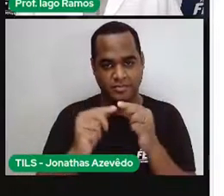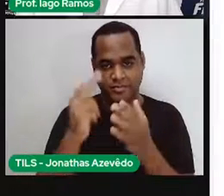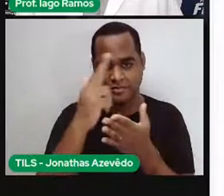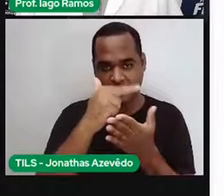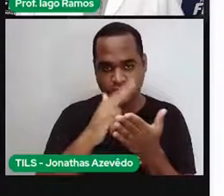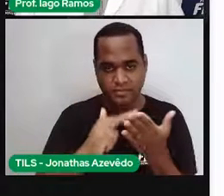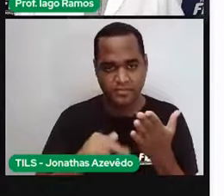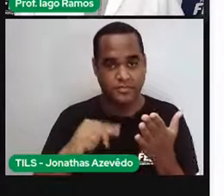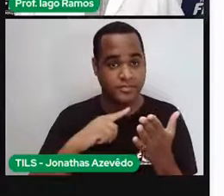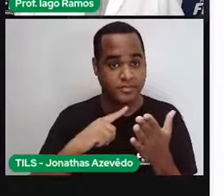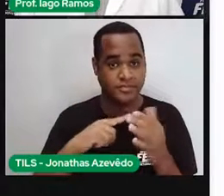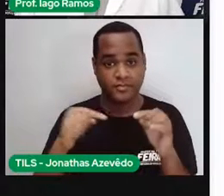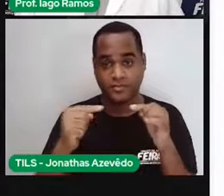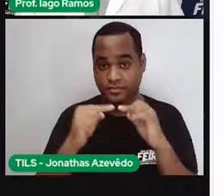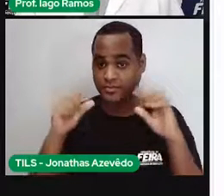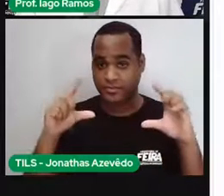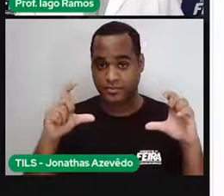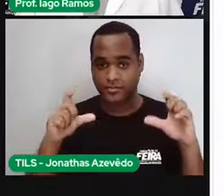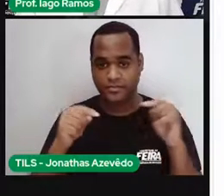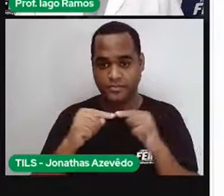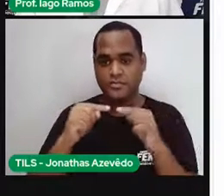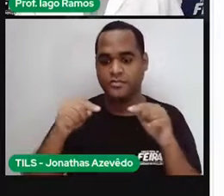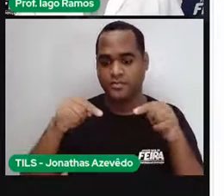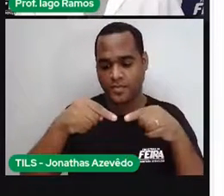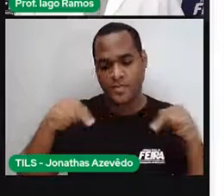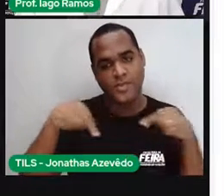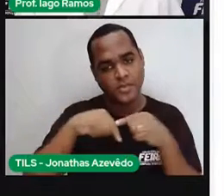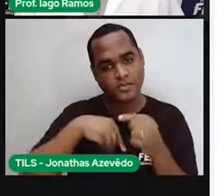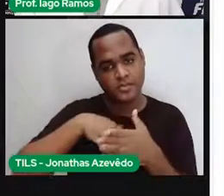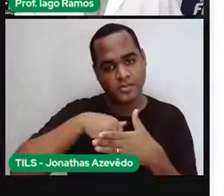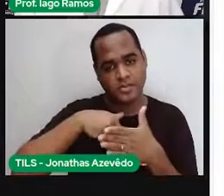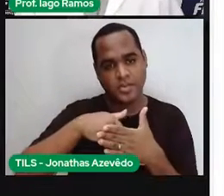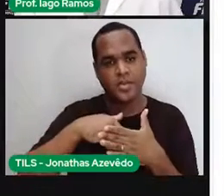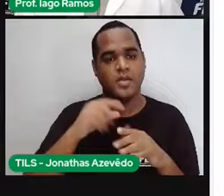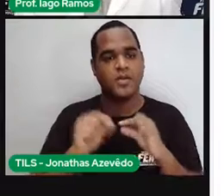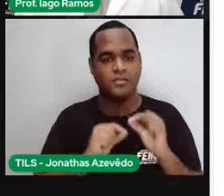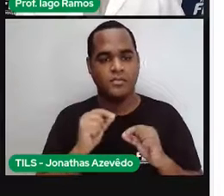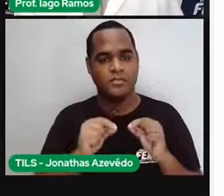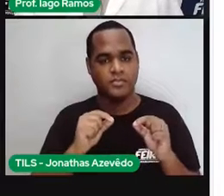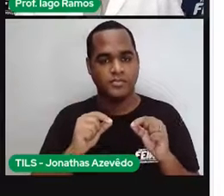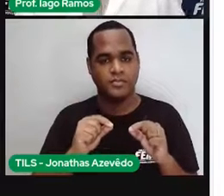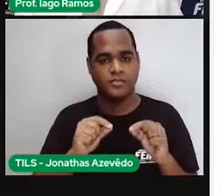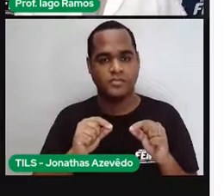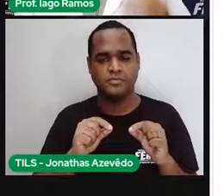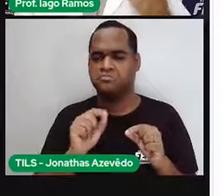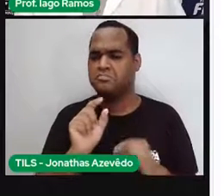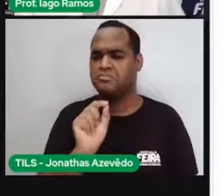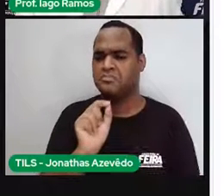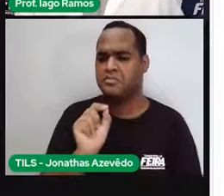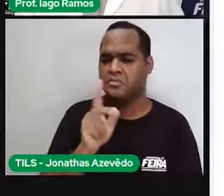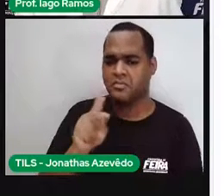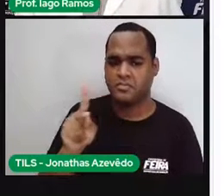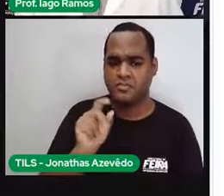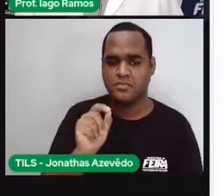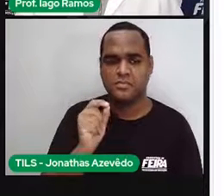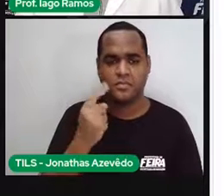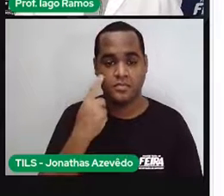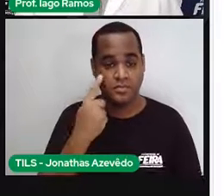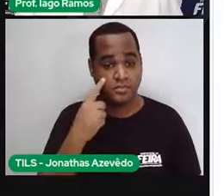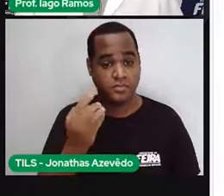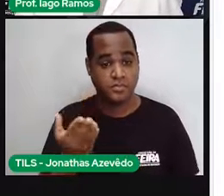uma figura que parece um campo de futebol. Bom, o é é isso aí, professor? Então, vem comigo,